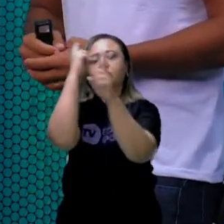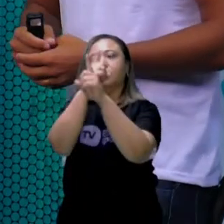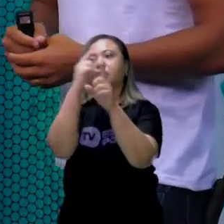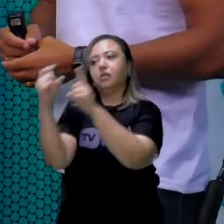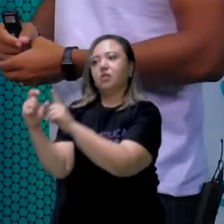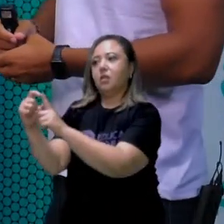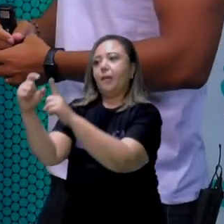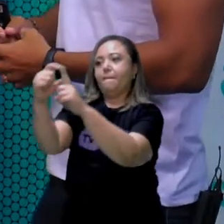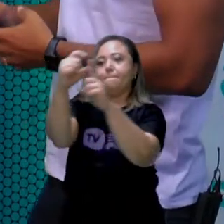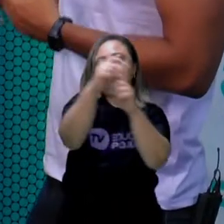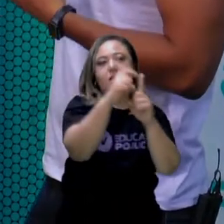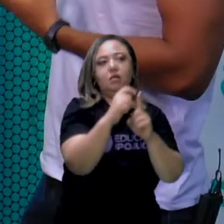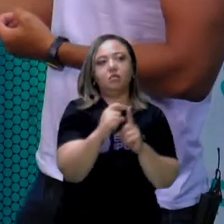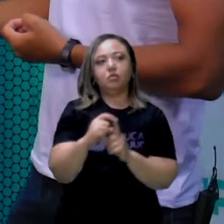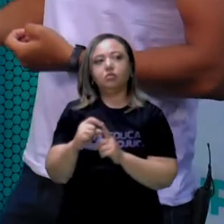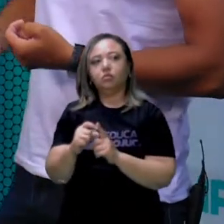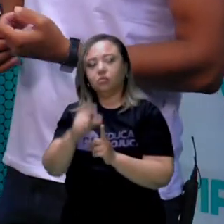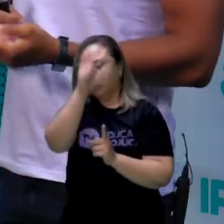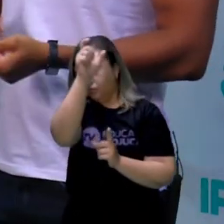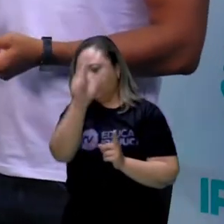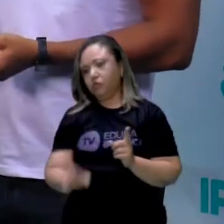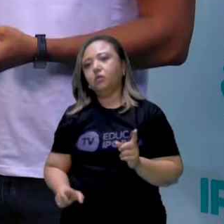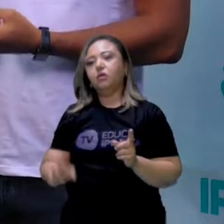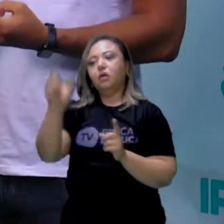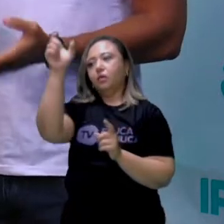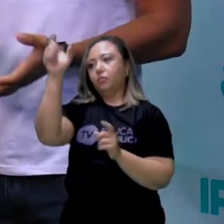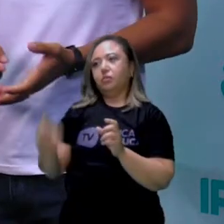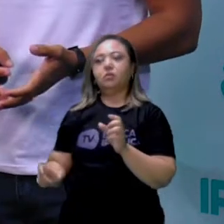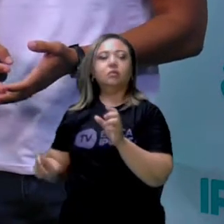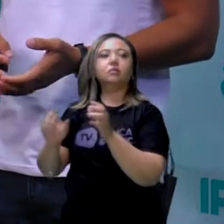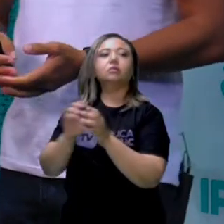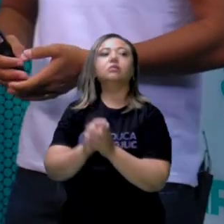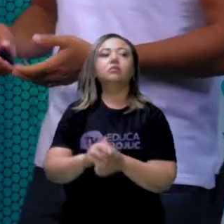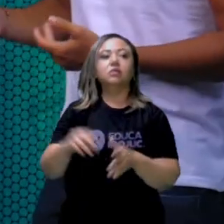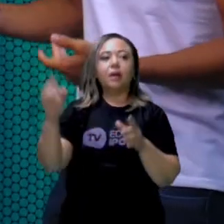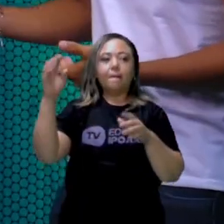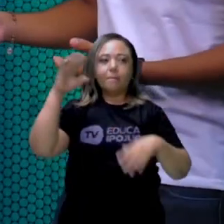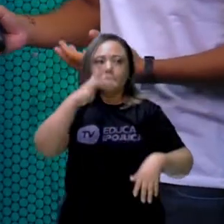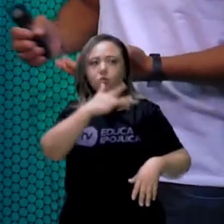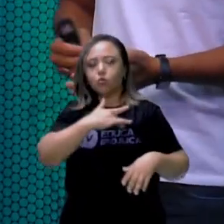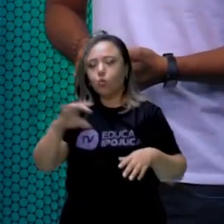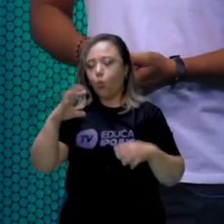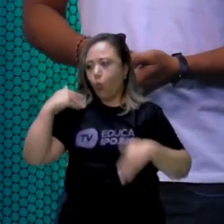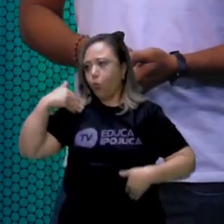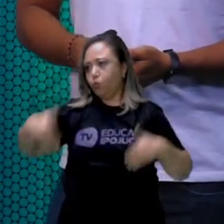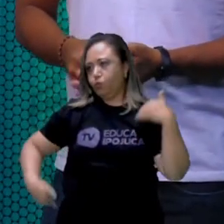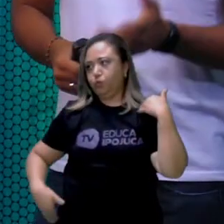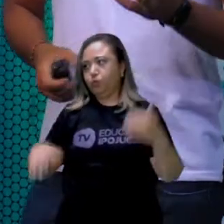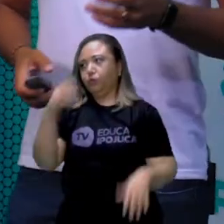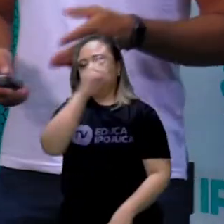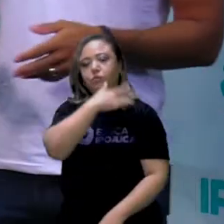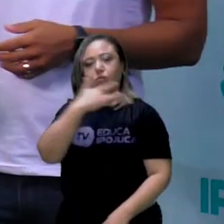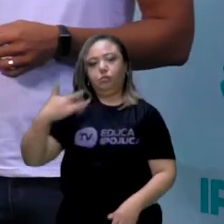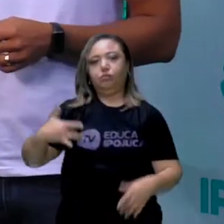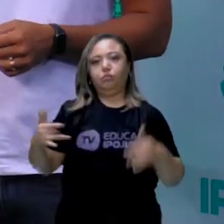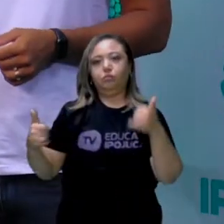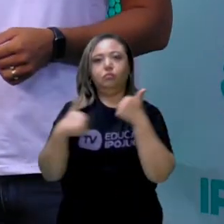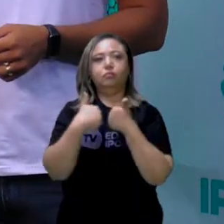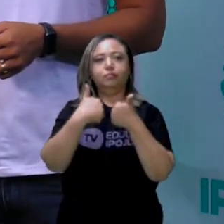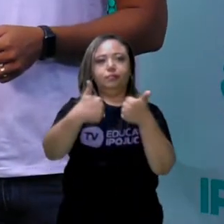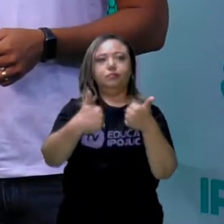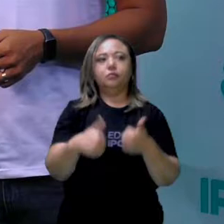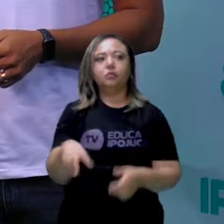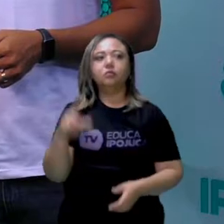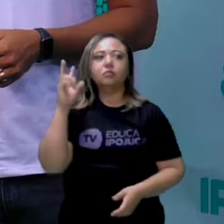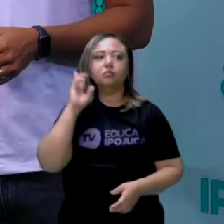palavras no diagrama Fisiologia, Higienista, Anatomia, Corpo e Saúde. Vamos lá,